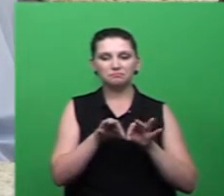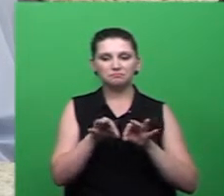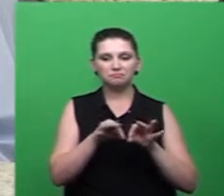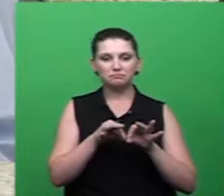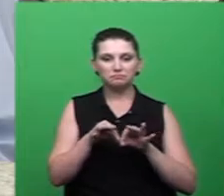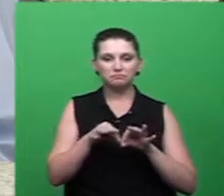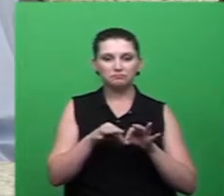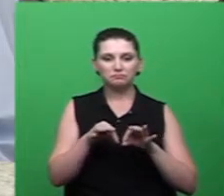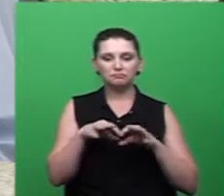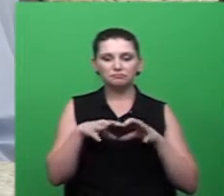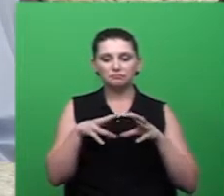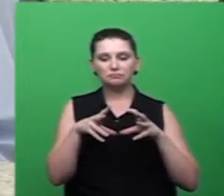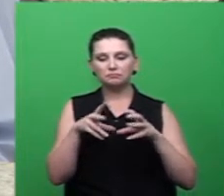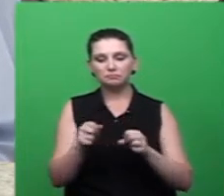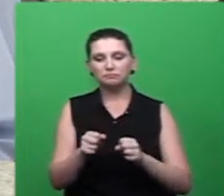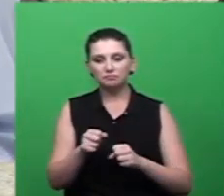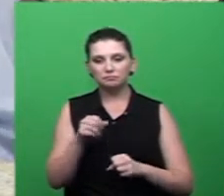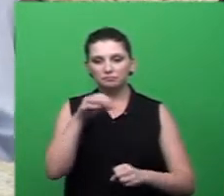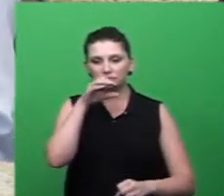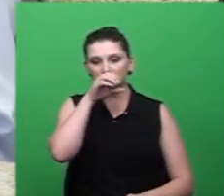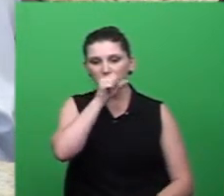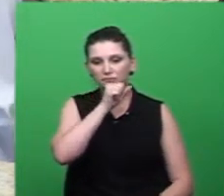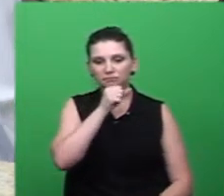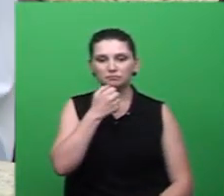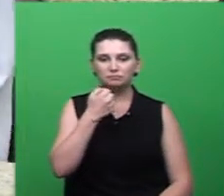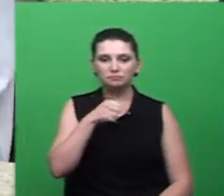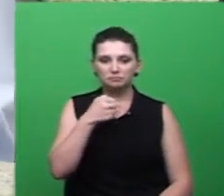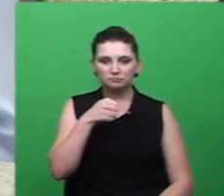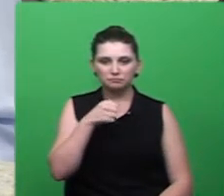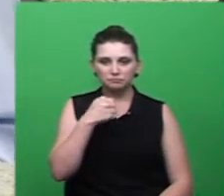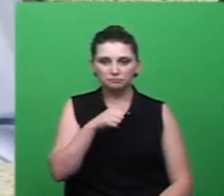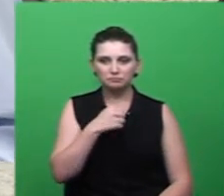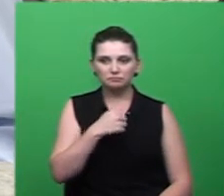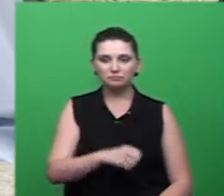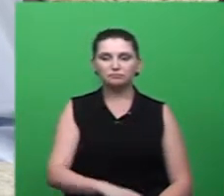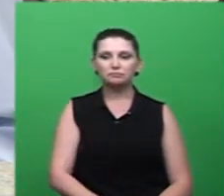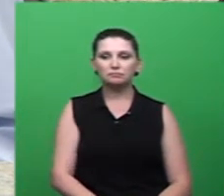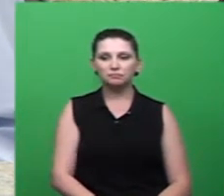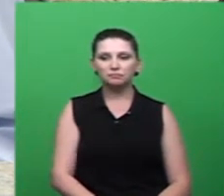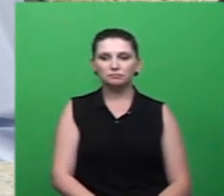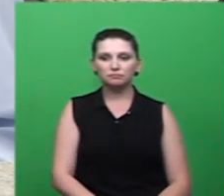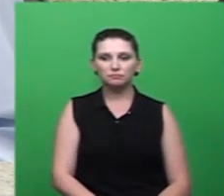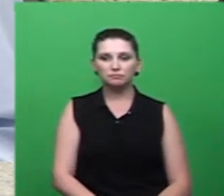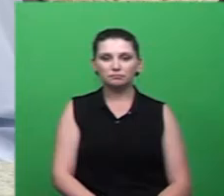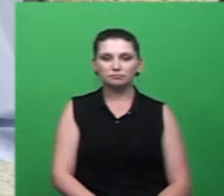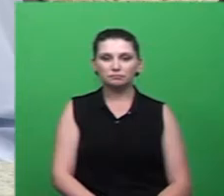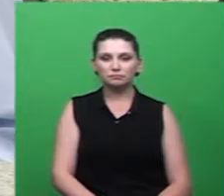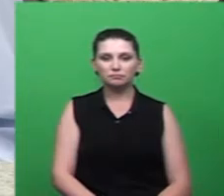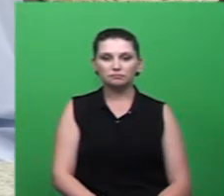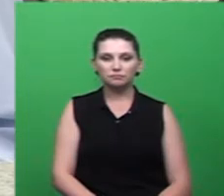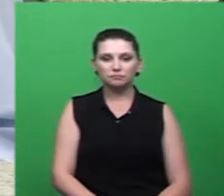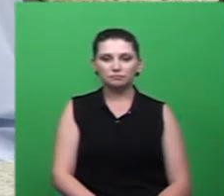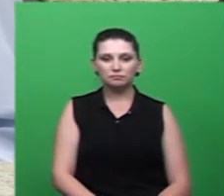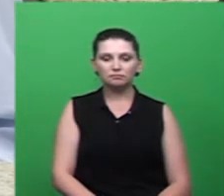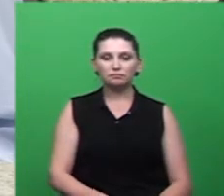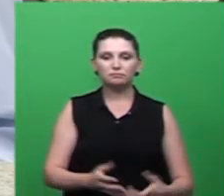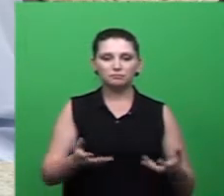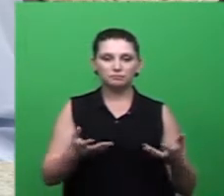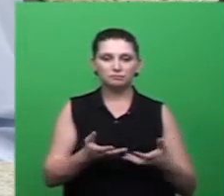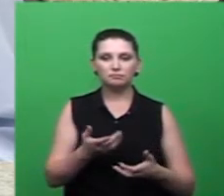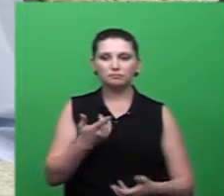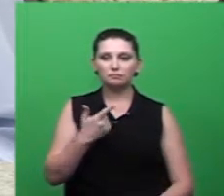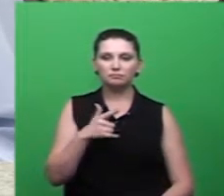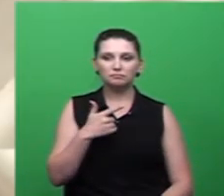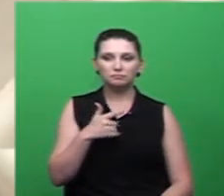testes rápidos para diagnóstico de dengue hoje a gente não tem até porque a gente nem tem a doença na nossa região